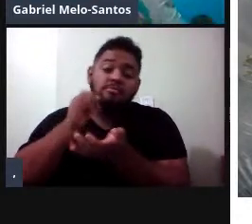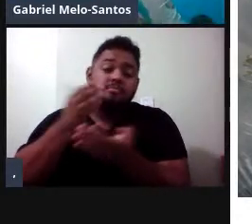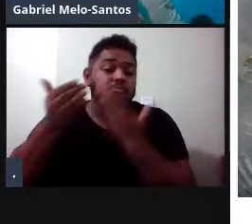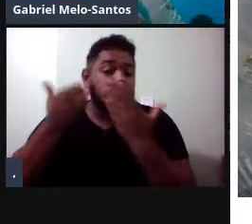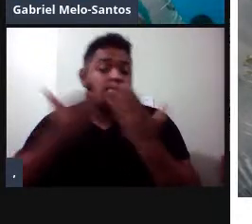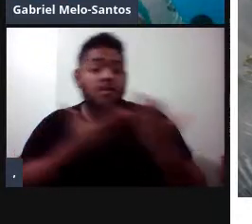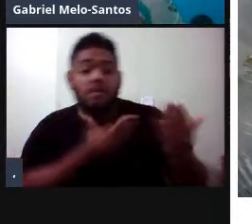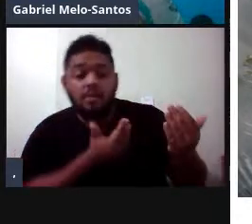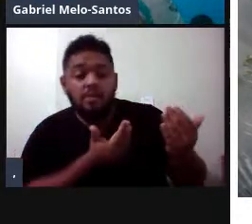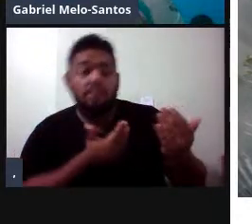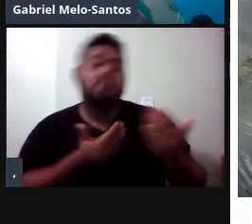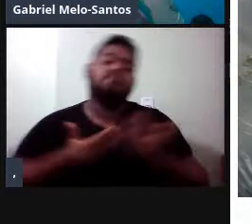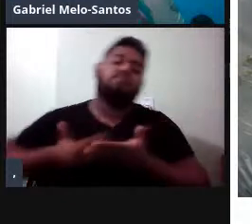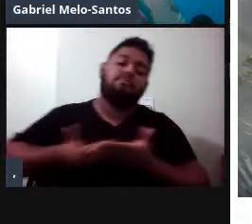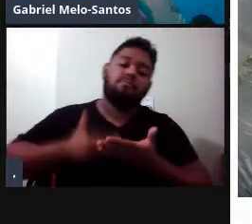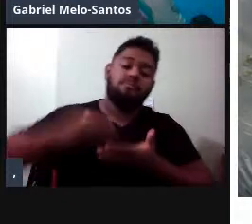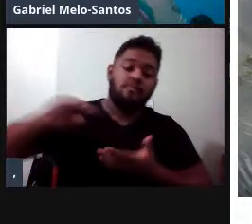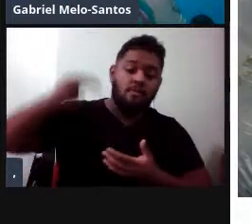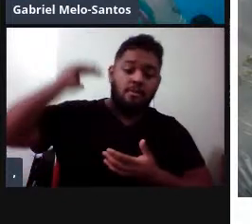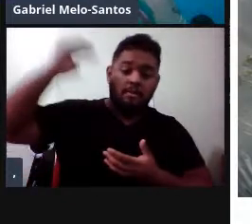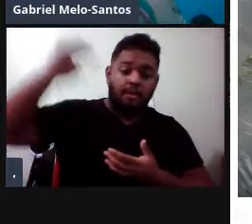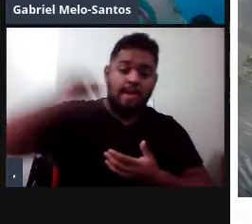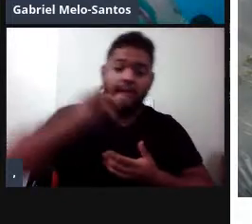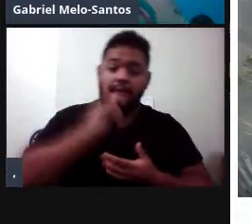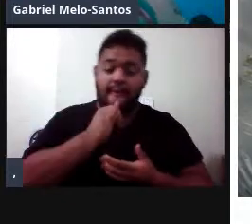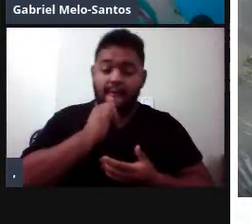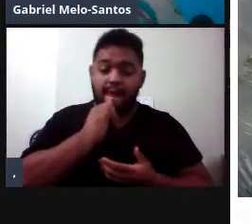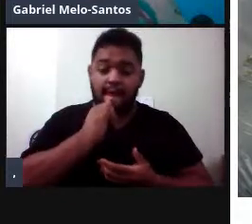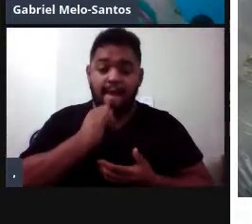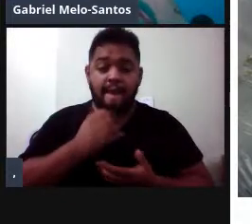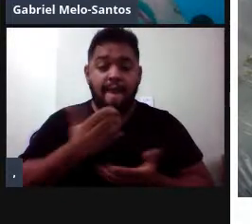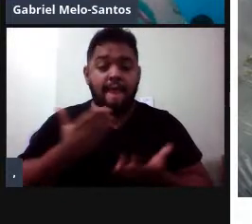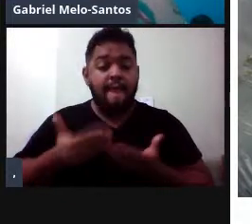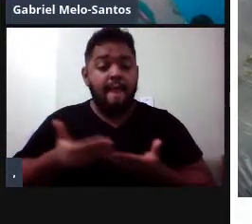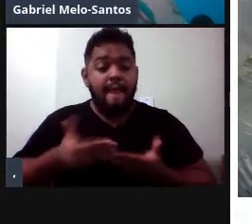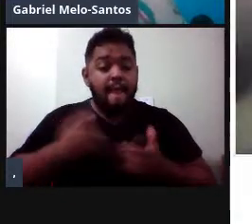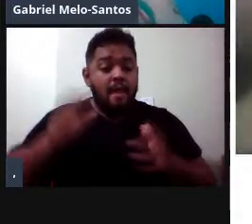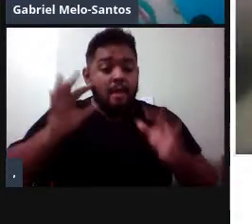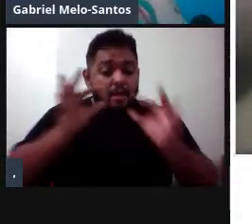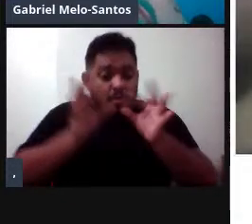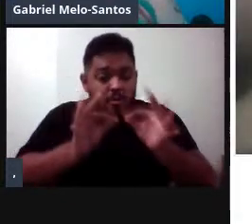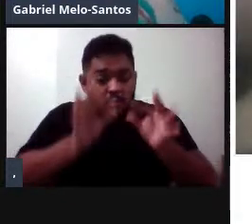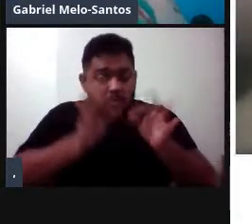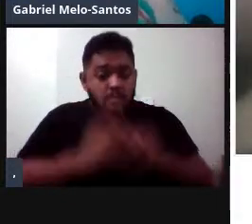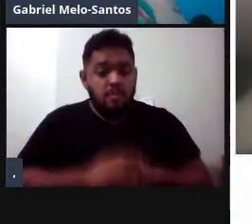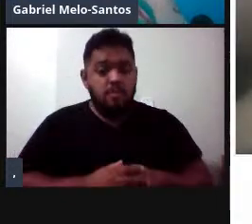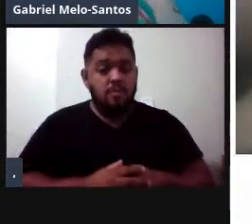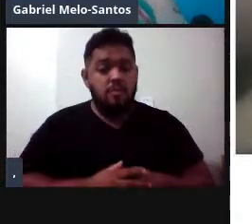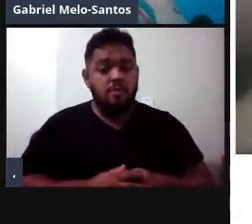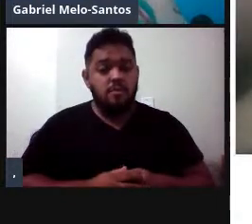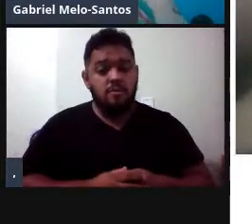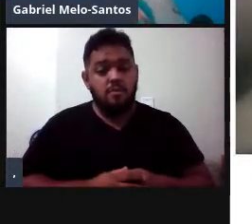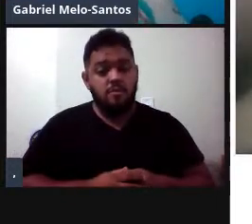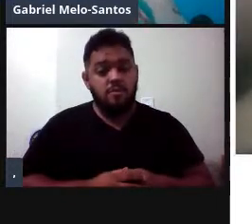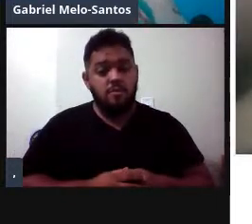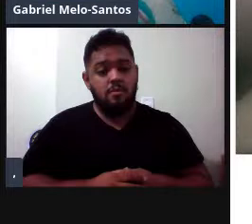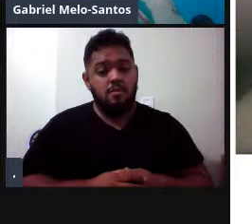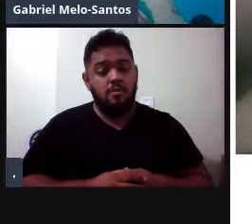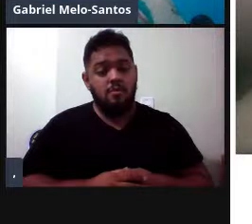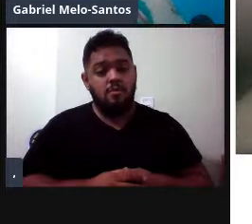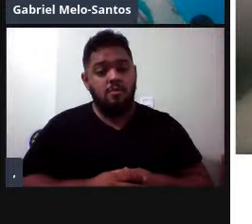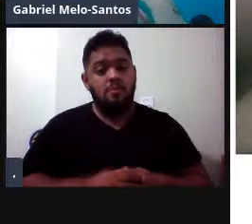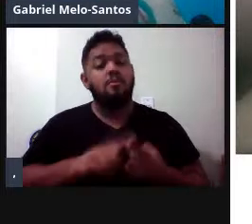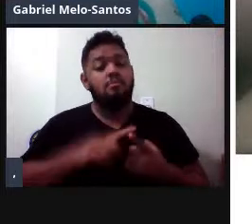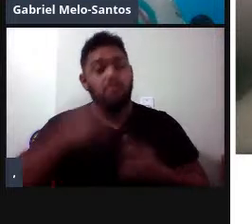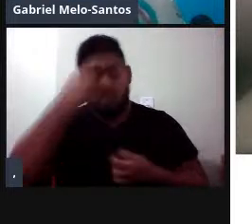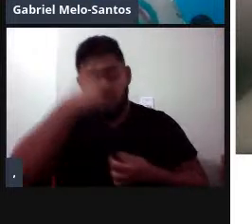etárias mais intermediárias, porque a dentição dos filhotes é um pouquinho mais limpinhas, né? O bico também muda muito, né? O rosto